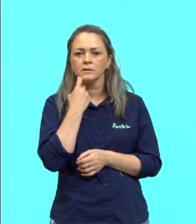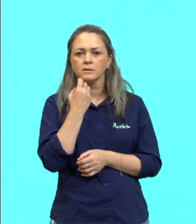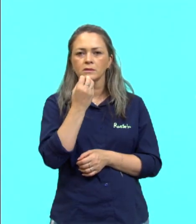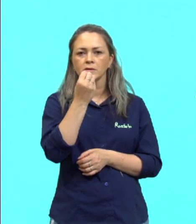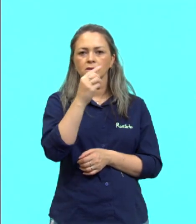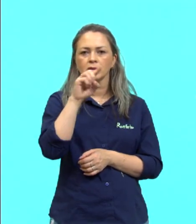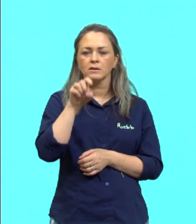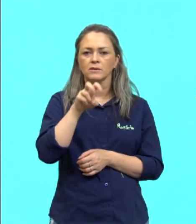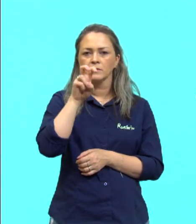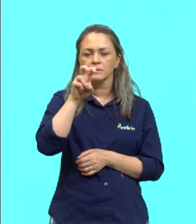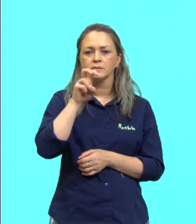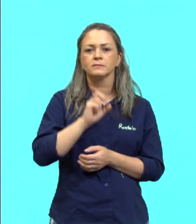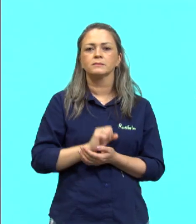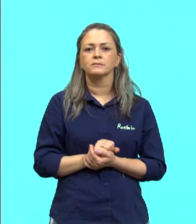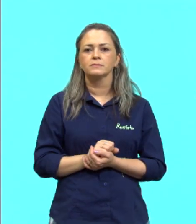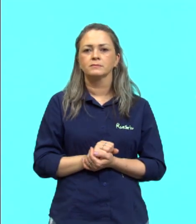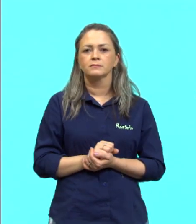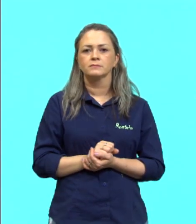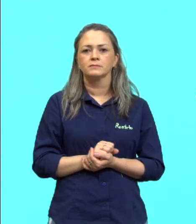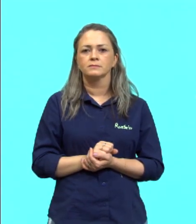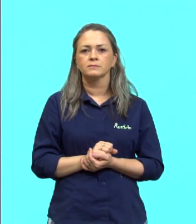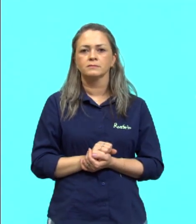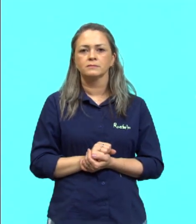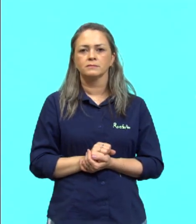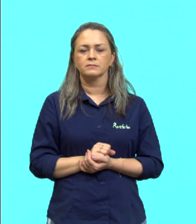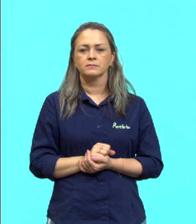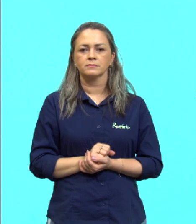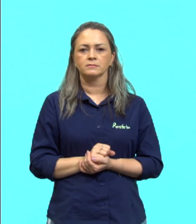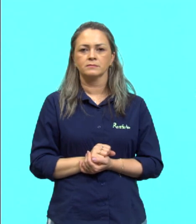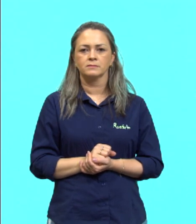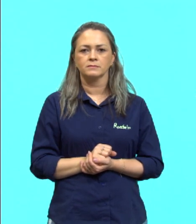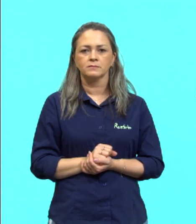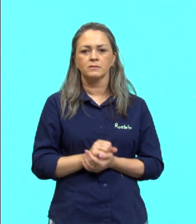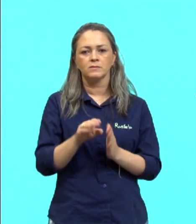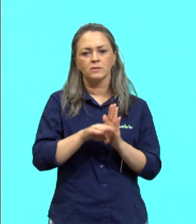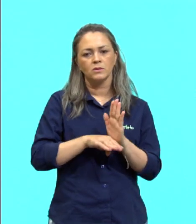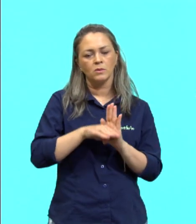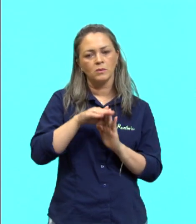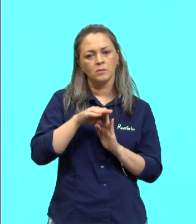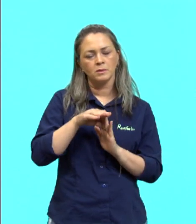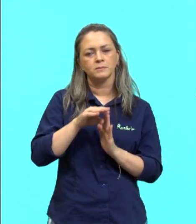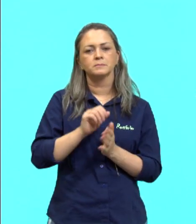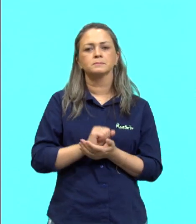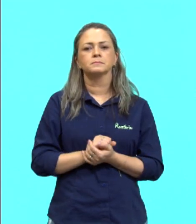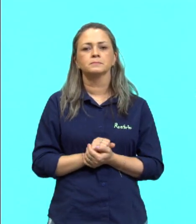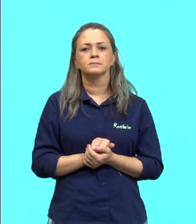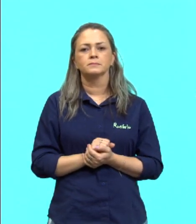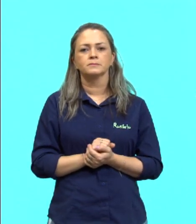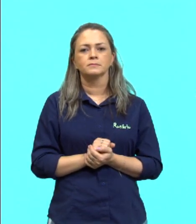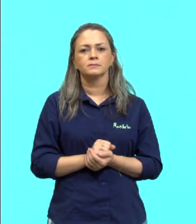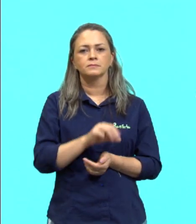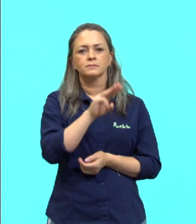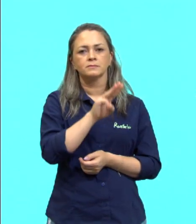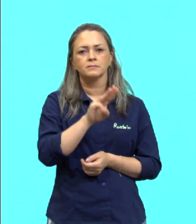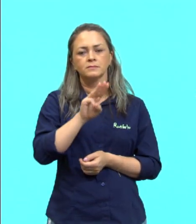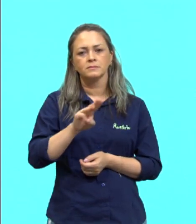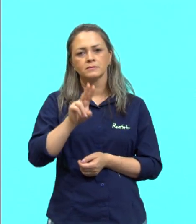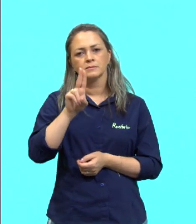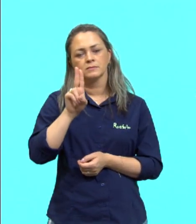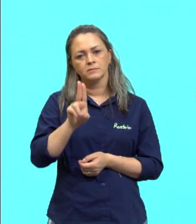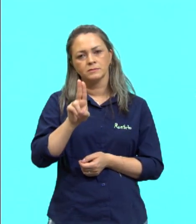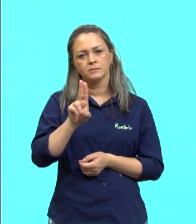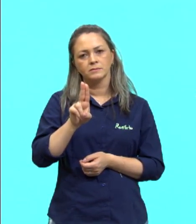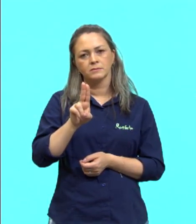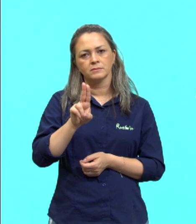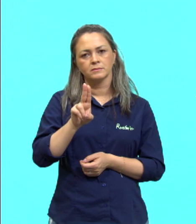,5. 0,5, então, minha taxa de aumento. No site U, eu